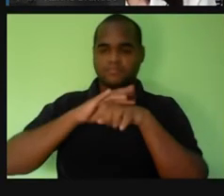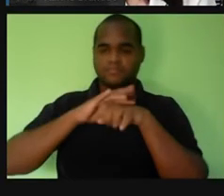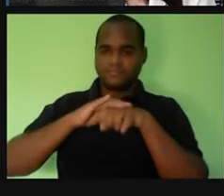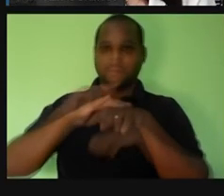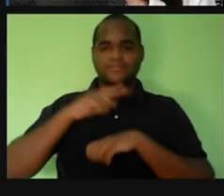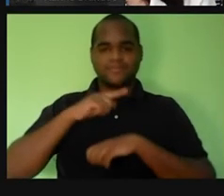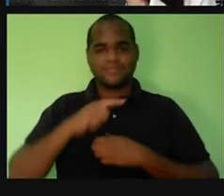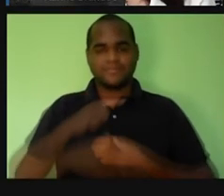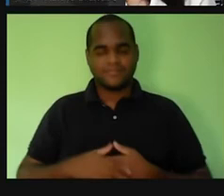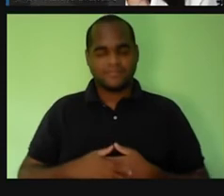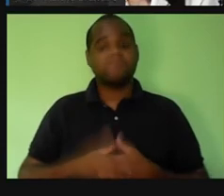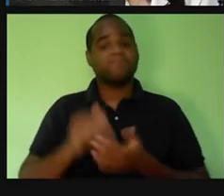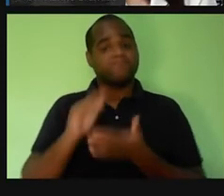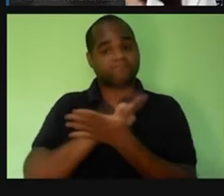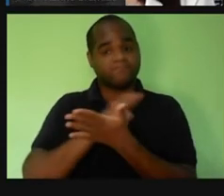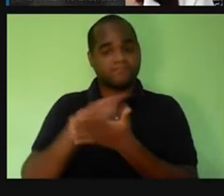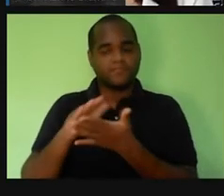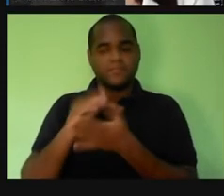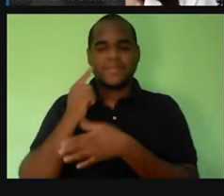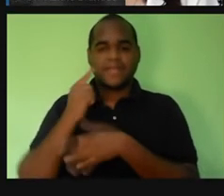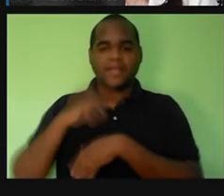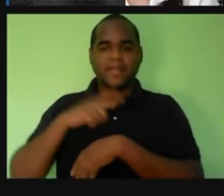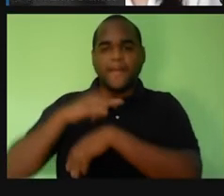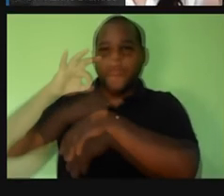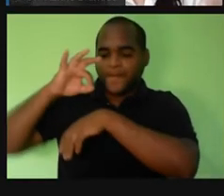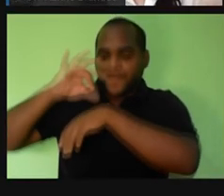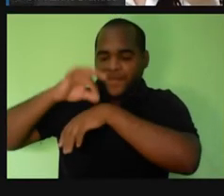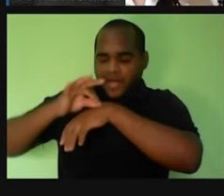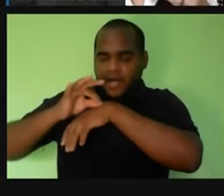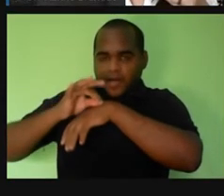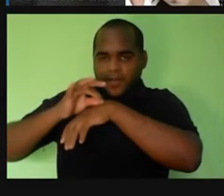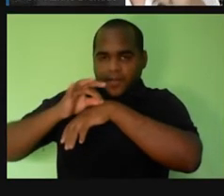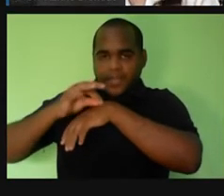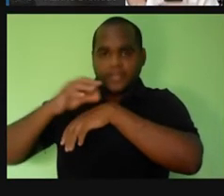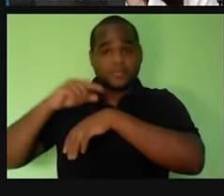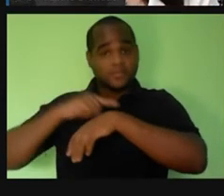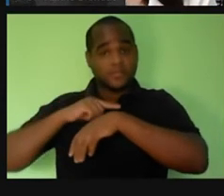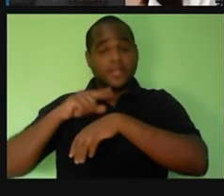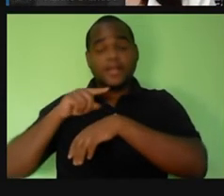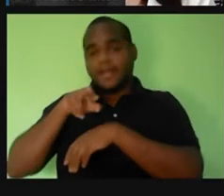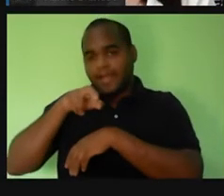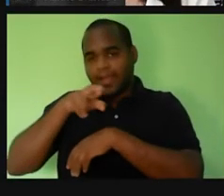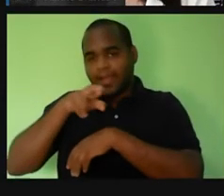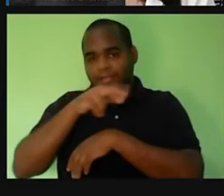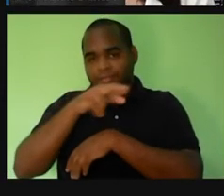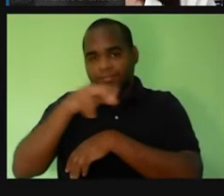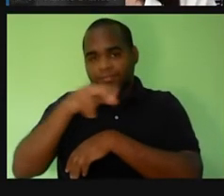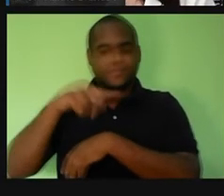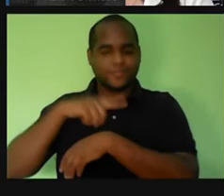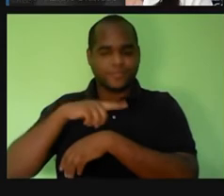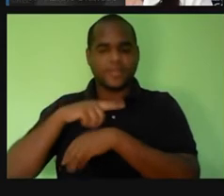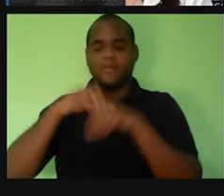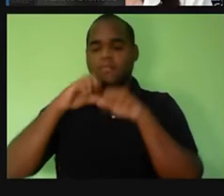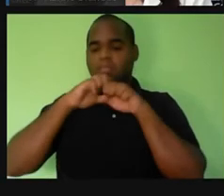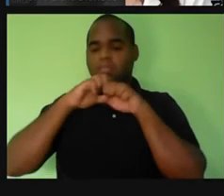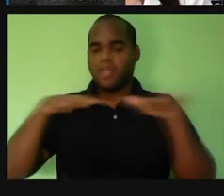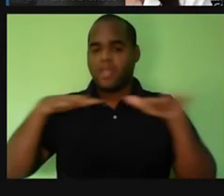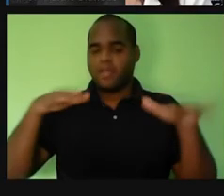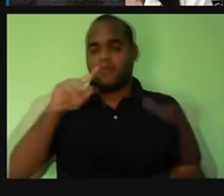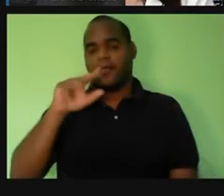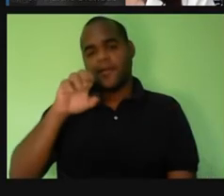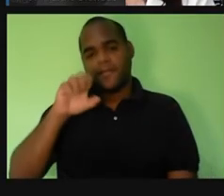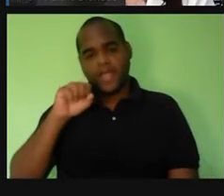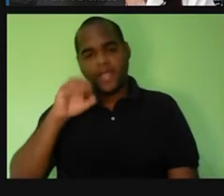algumas pulgas que vivem nesses ratos, né? Que acabam transmitindo a peste bubônica. Então, com o extermínio dos